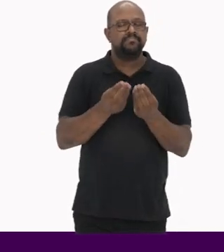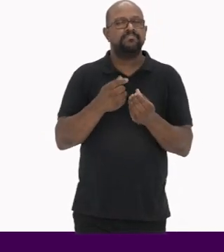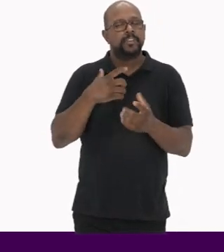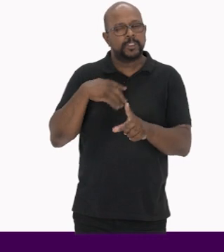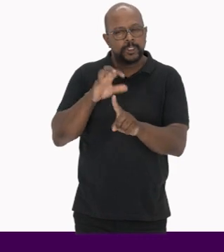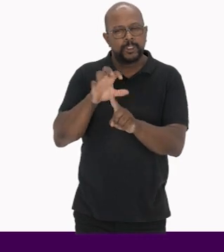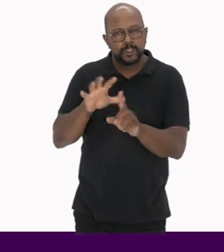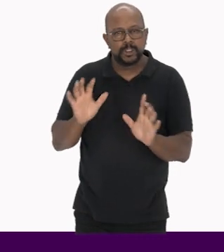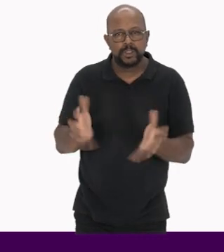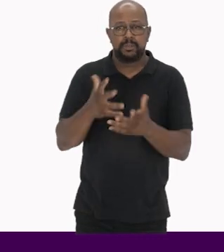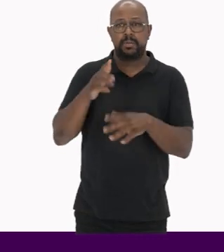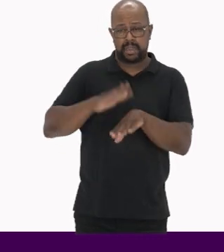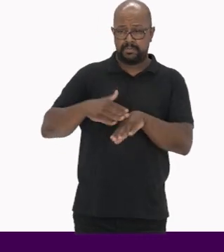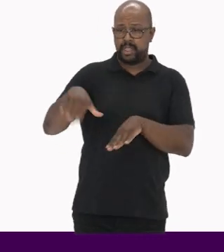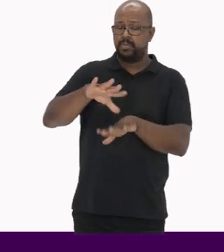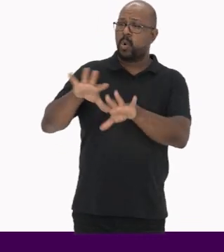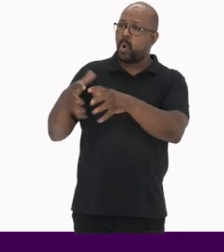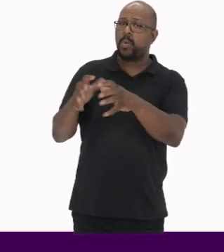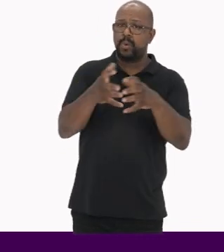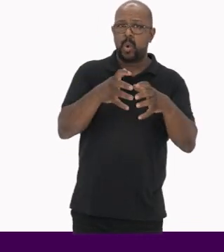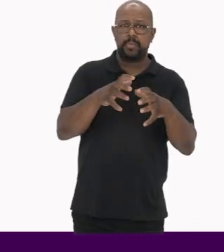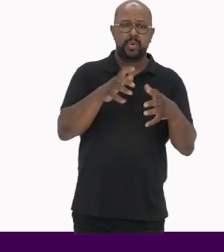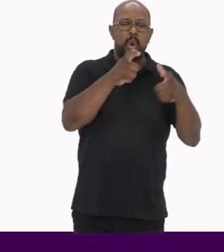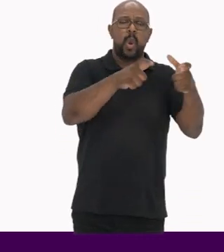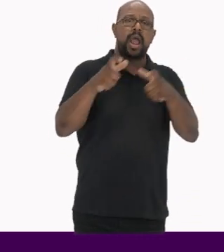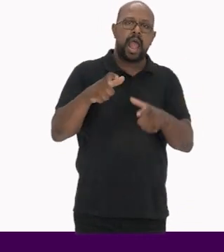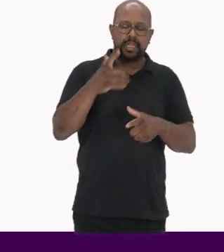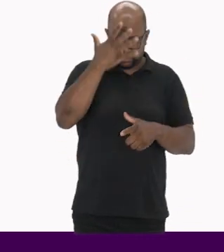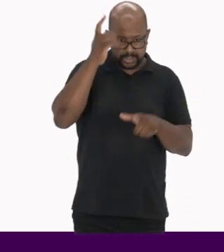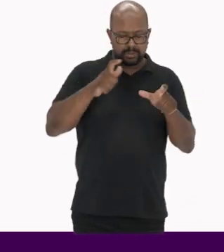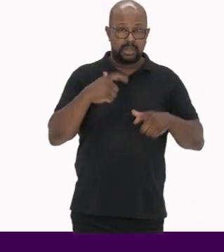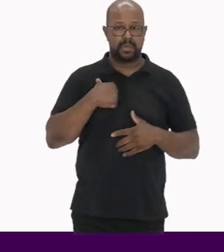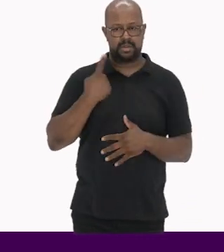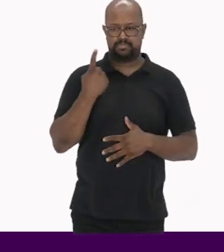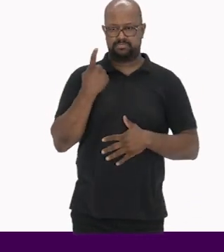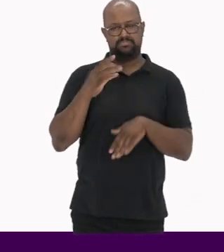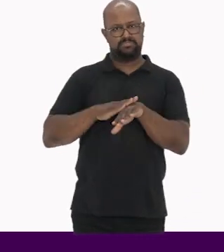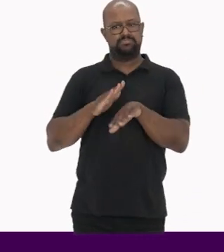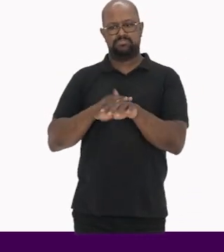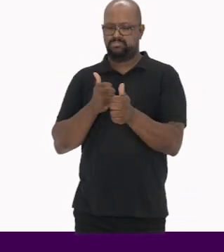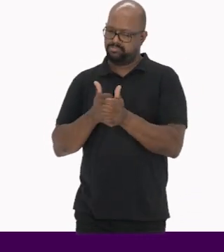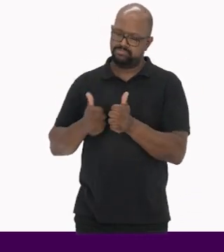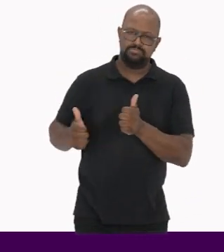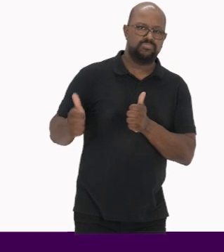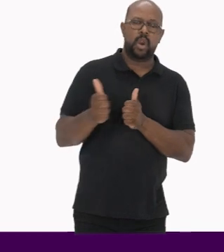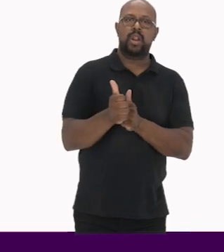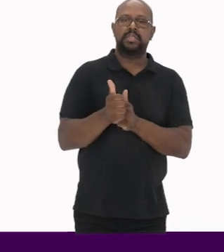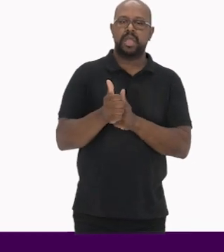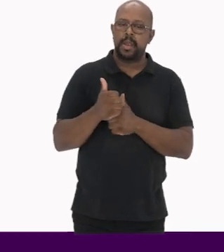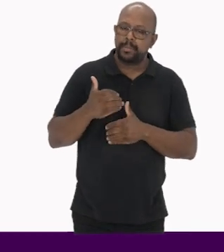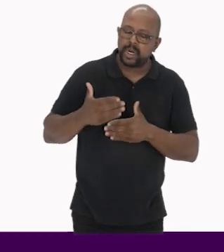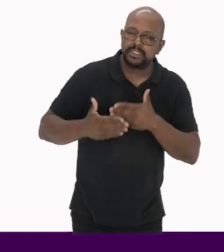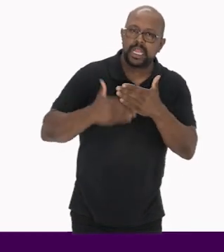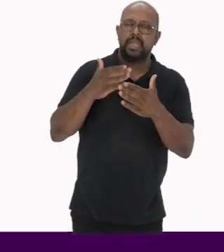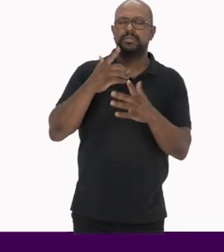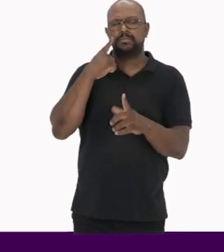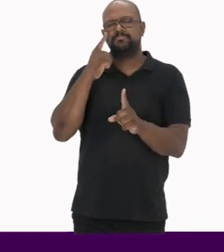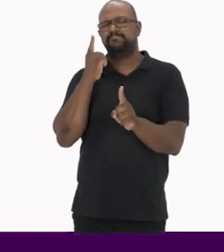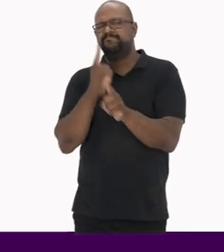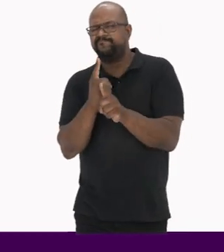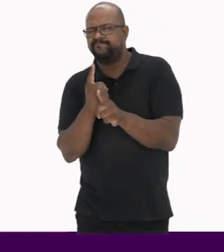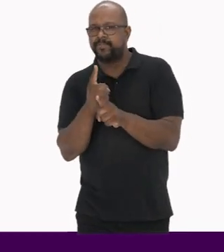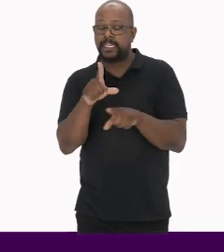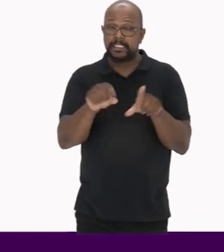instrumento de estímulo para que os próprios grupos e comunidades Possam, em primeira pessoa, protagonizar os processos de